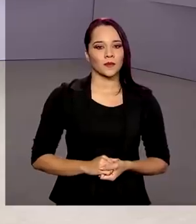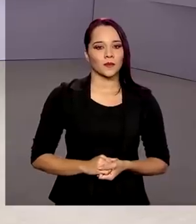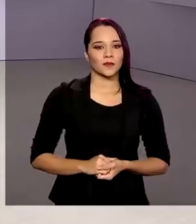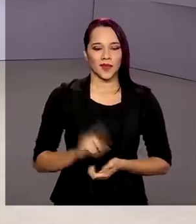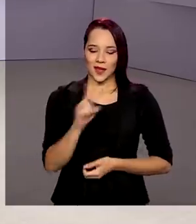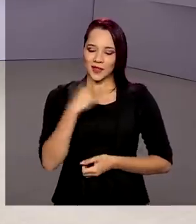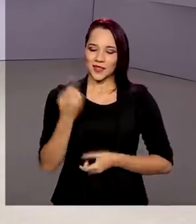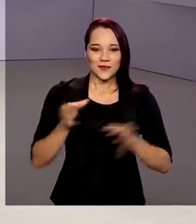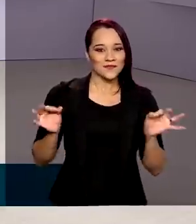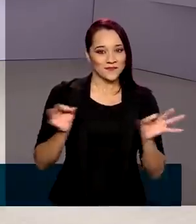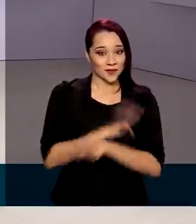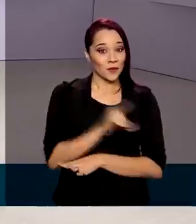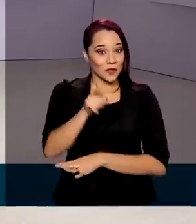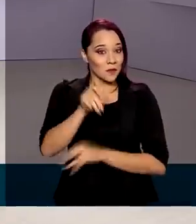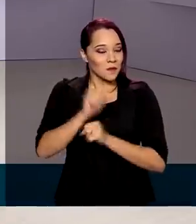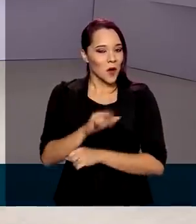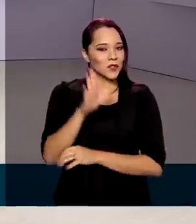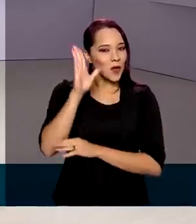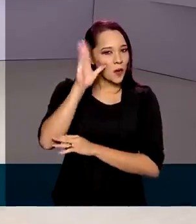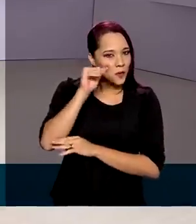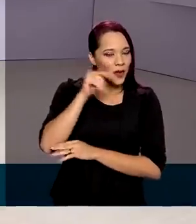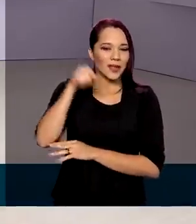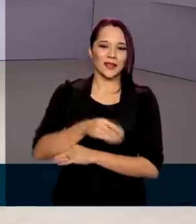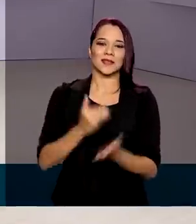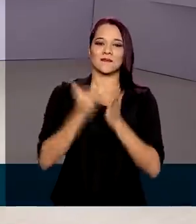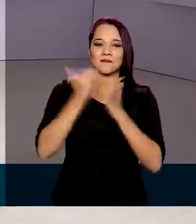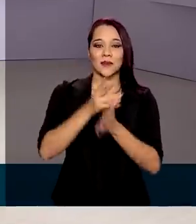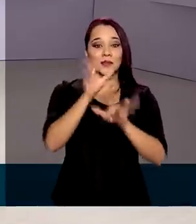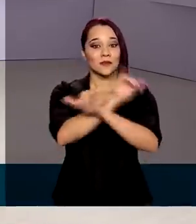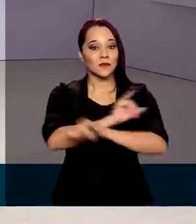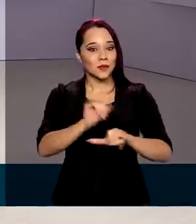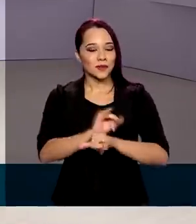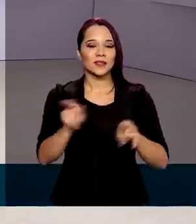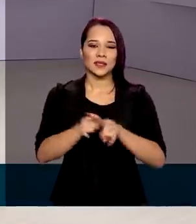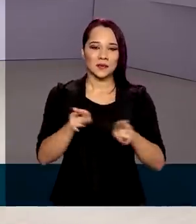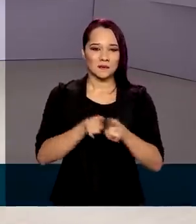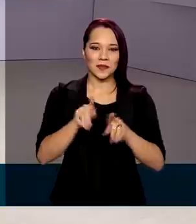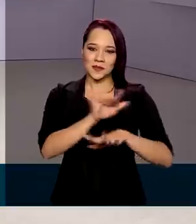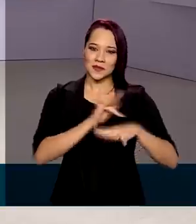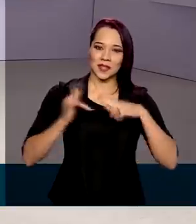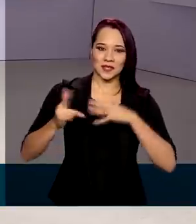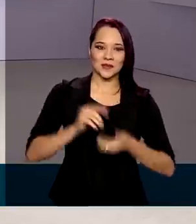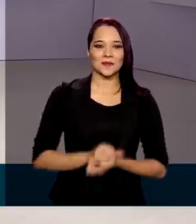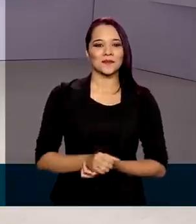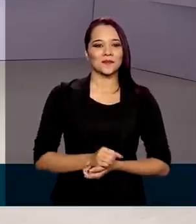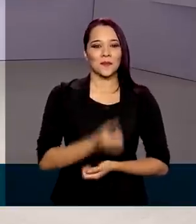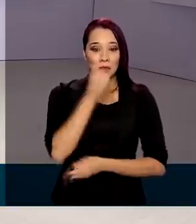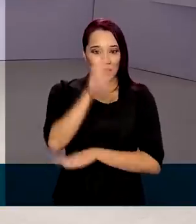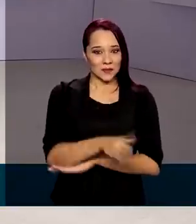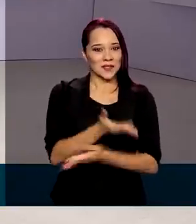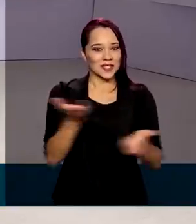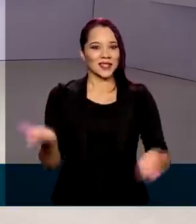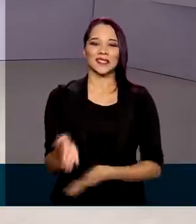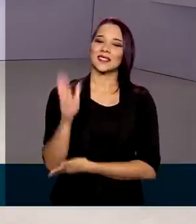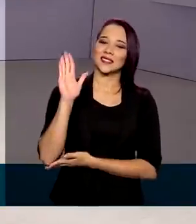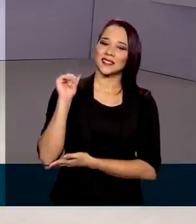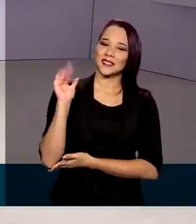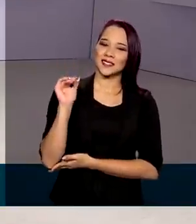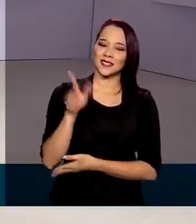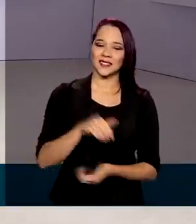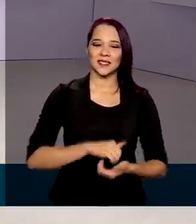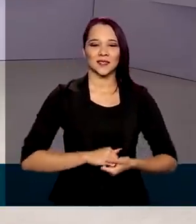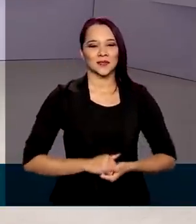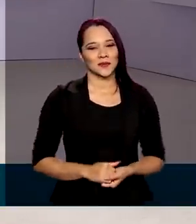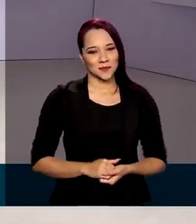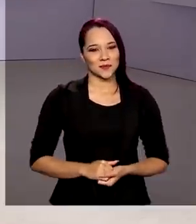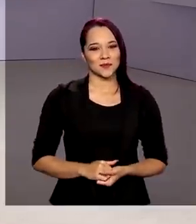A gente fica por aqui. Você pode acompanhar essa e outras notícias também pelas nossas redes sociais. Uma boa tarde para você e até a